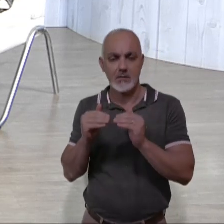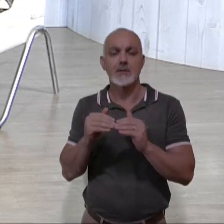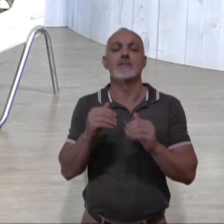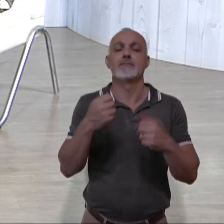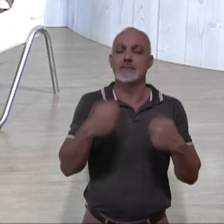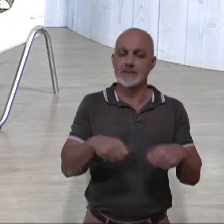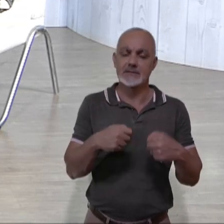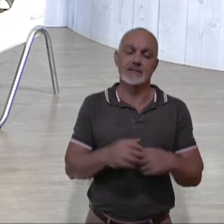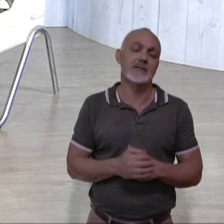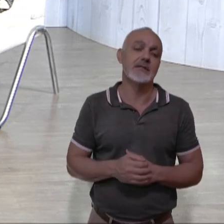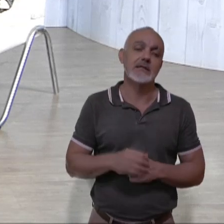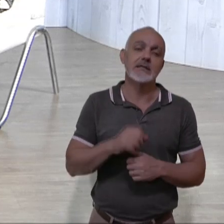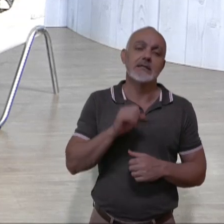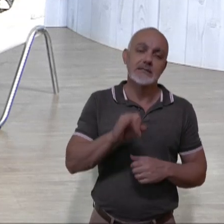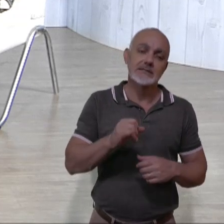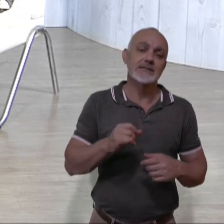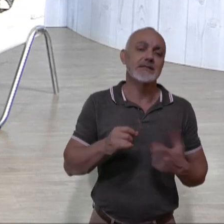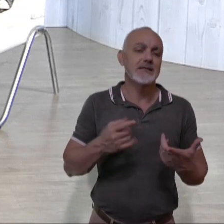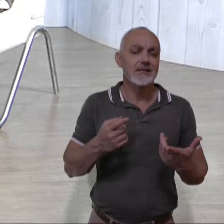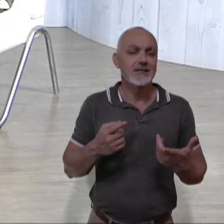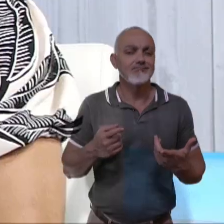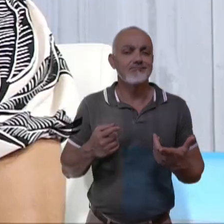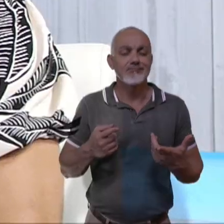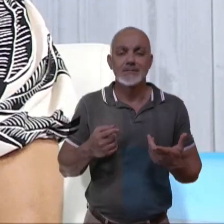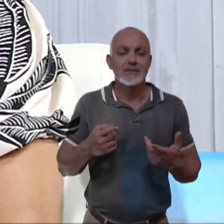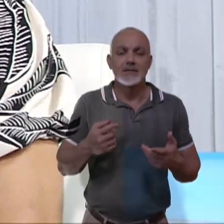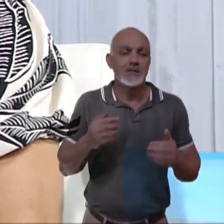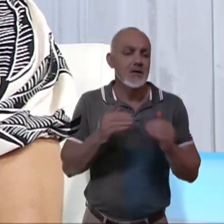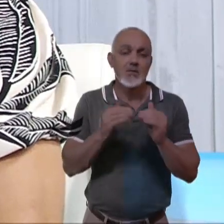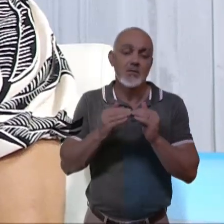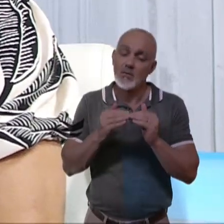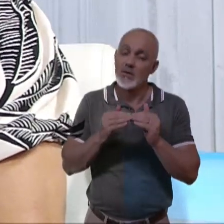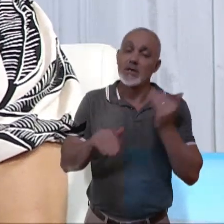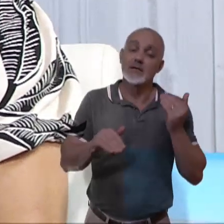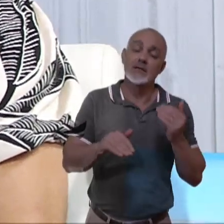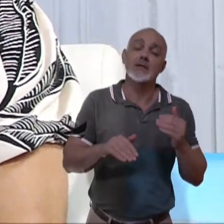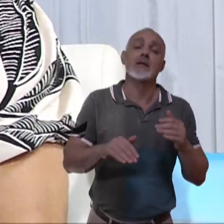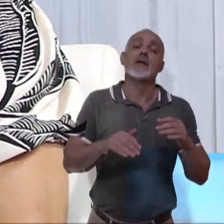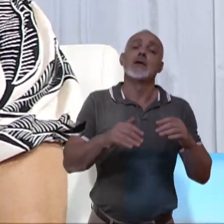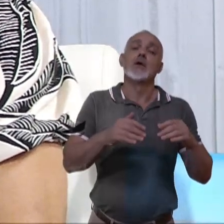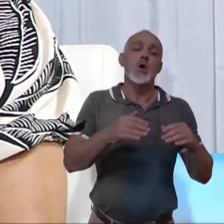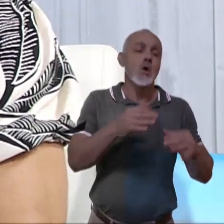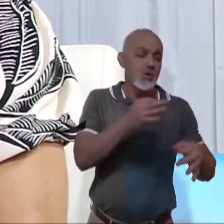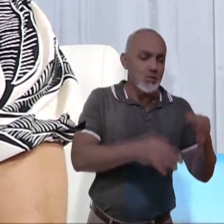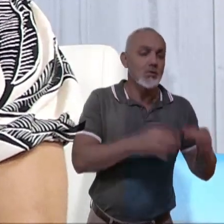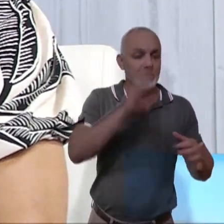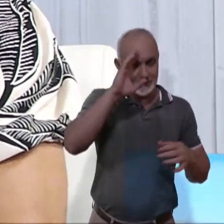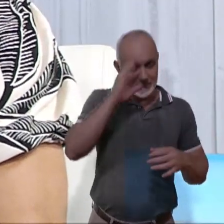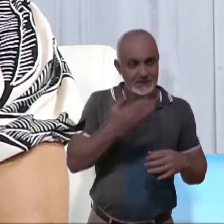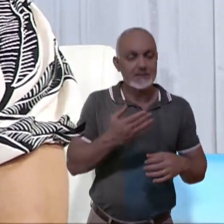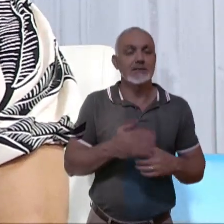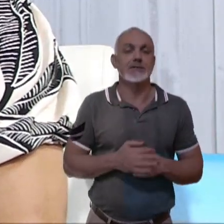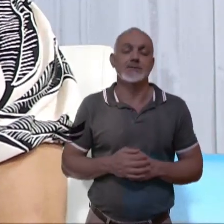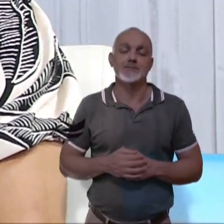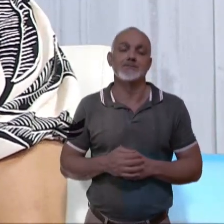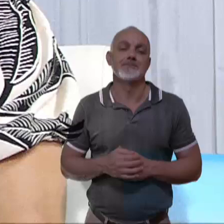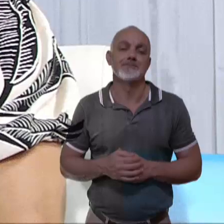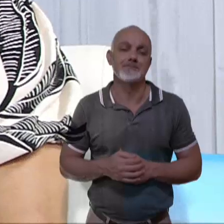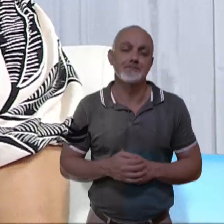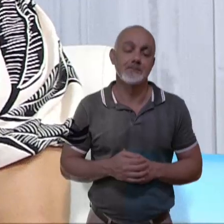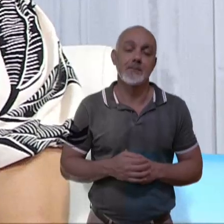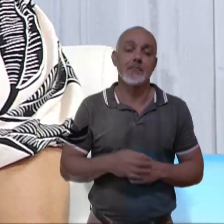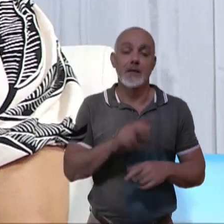acordo. Porque se houver uma divergência, quem vai decidir isso é o juiz. É possível aplicar a guarda compartilhada.